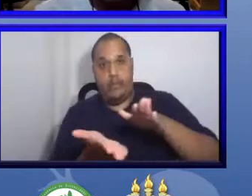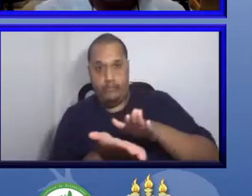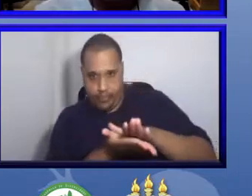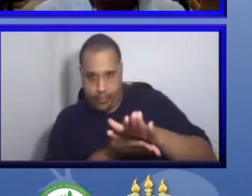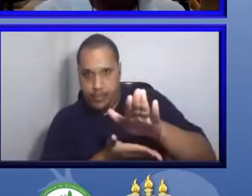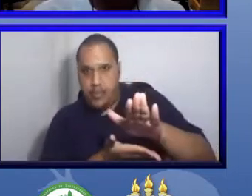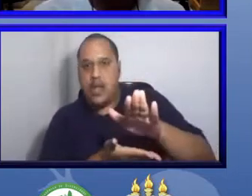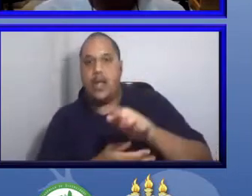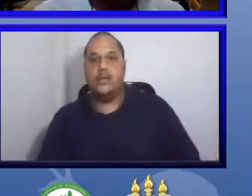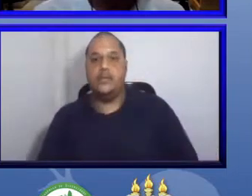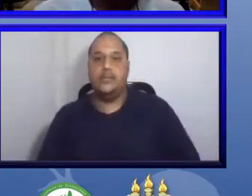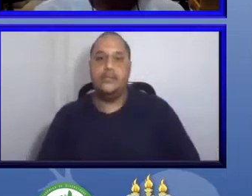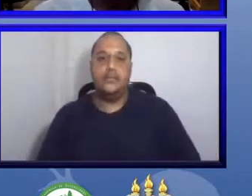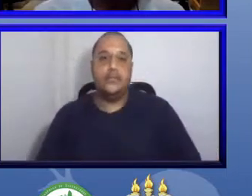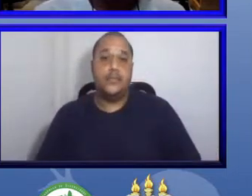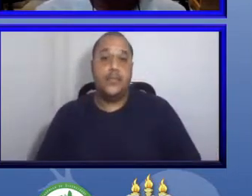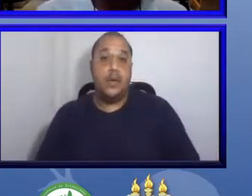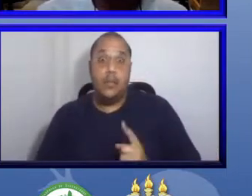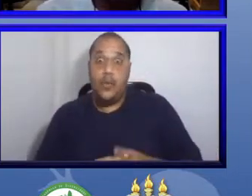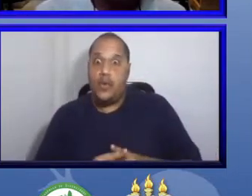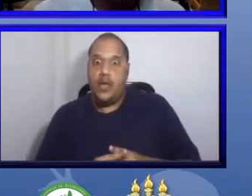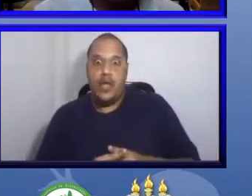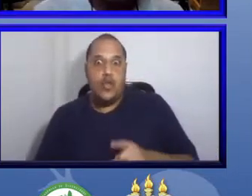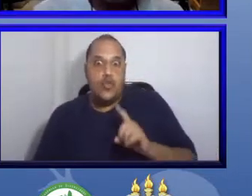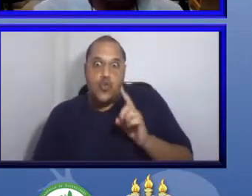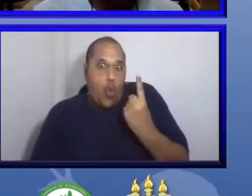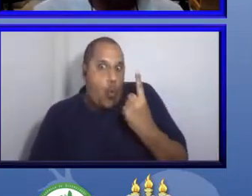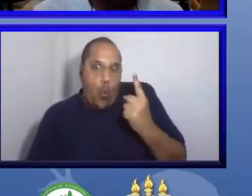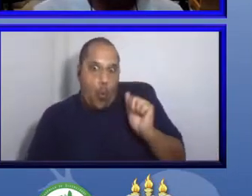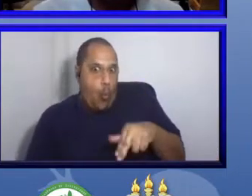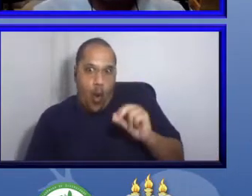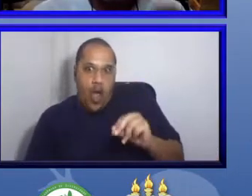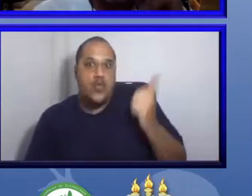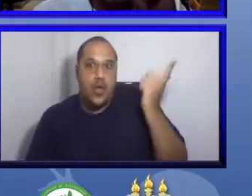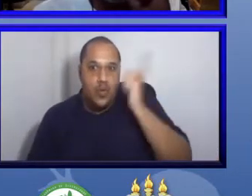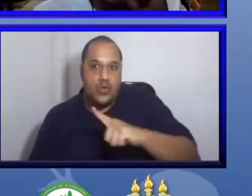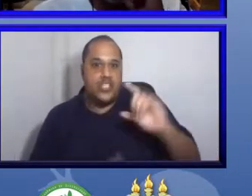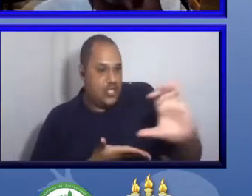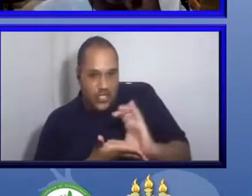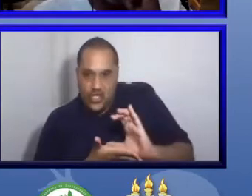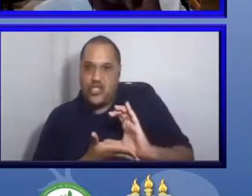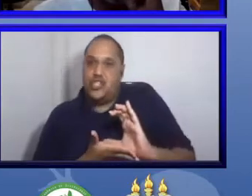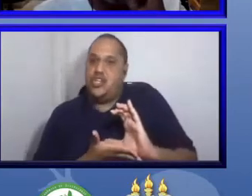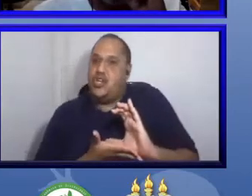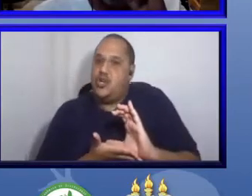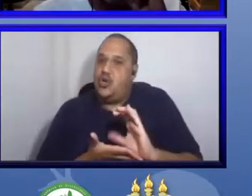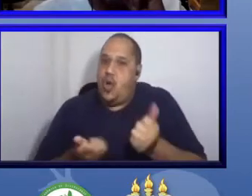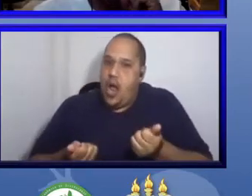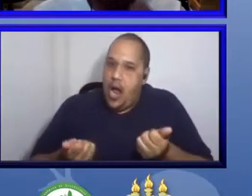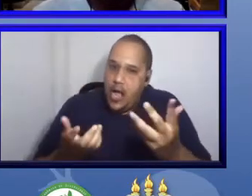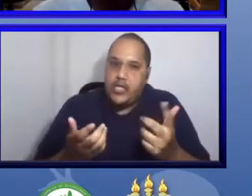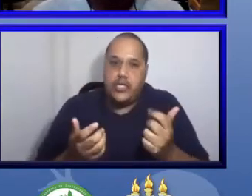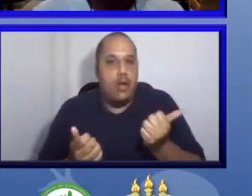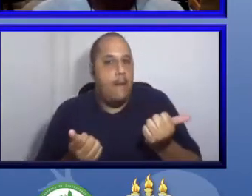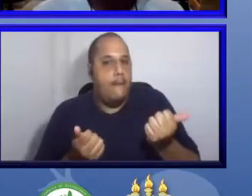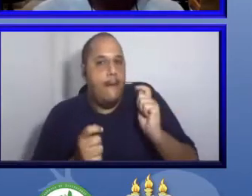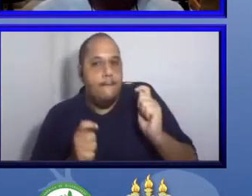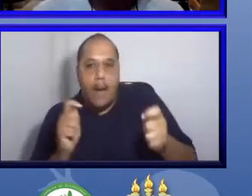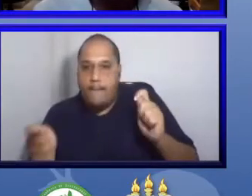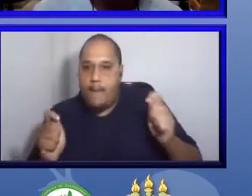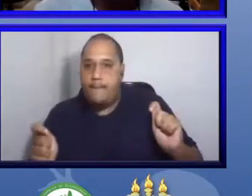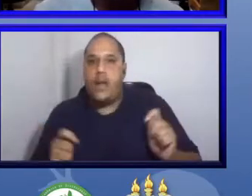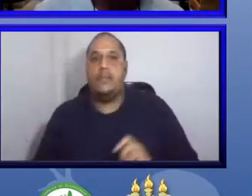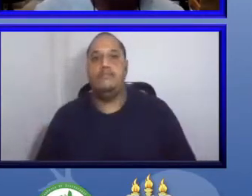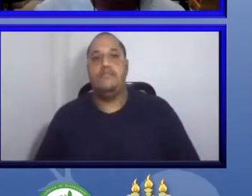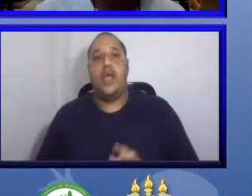porque nós só tínhamos um ano para gastar o dinheiro. Em março foi feita a apresentação de propostas, em abril foi feita